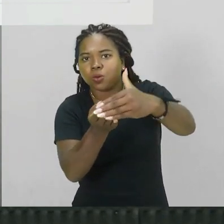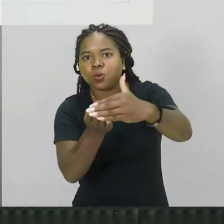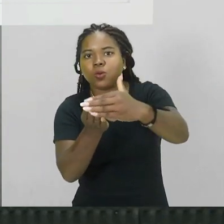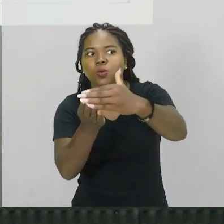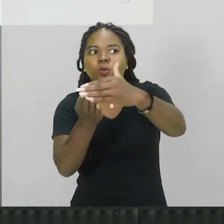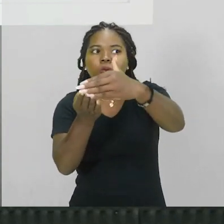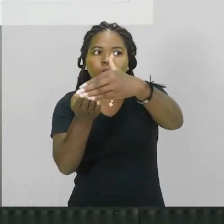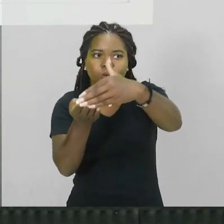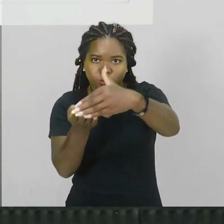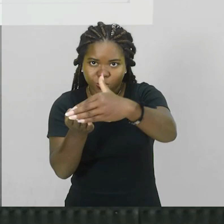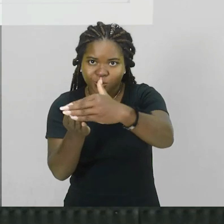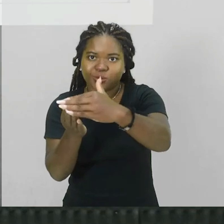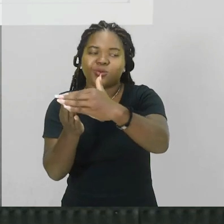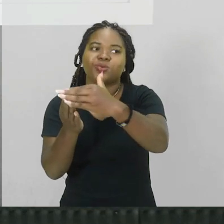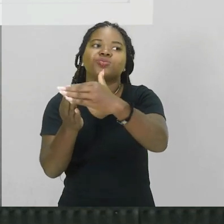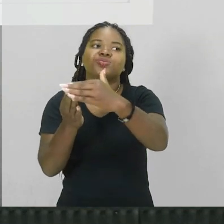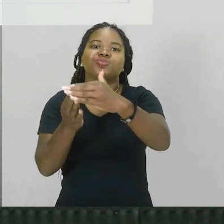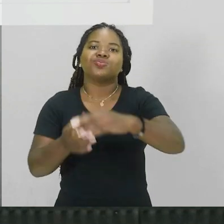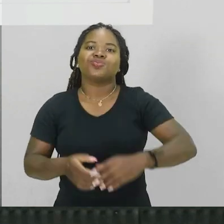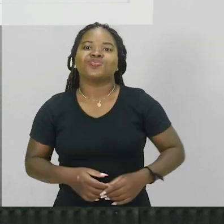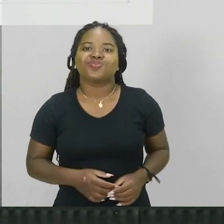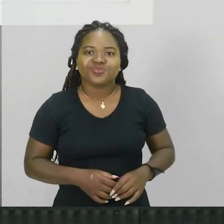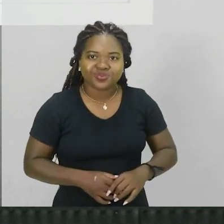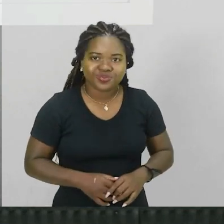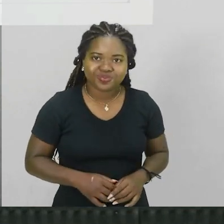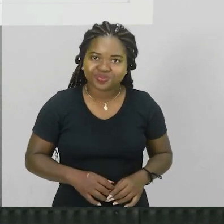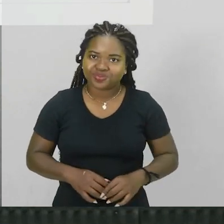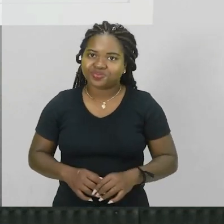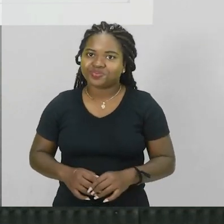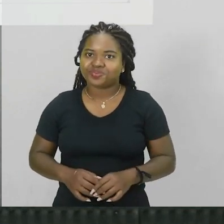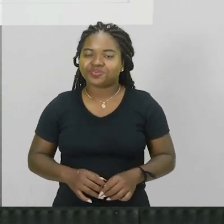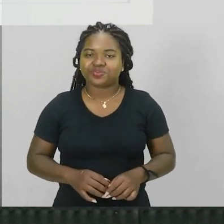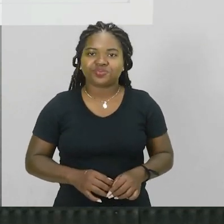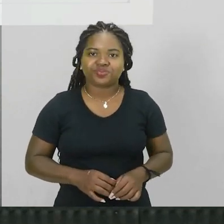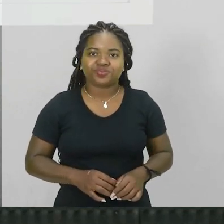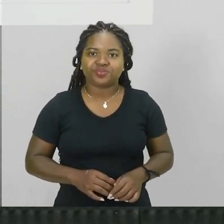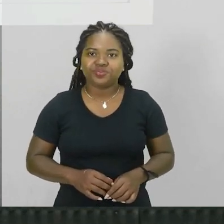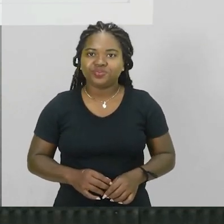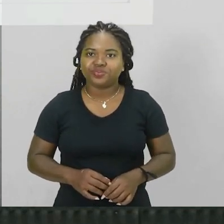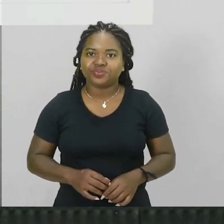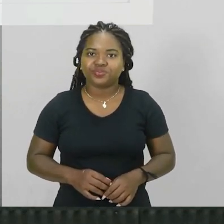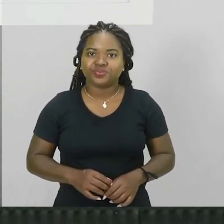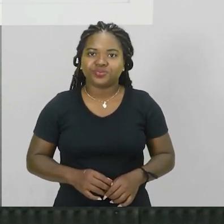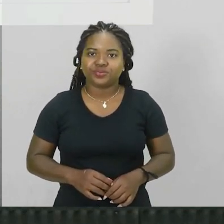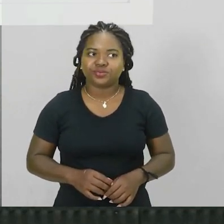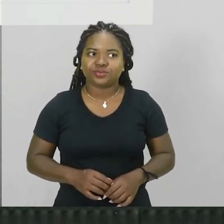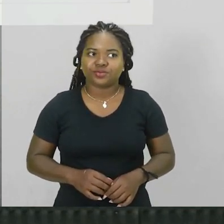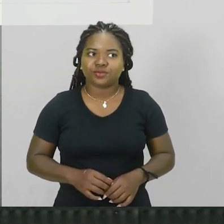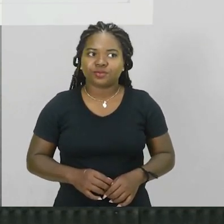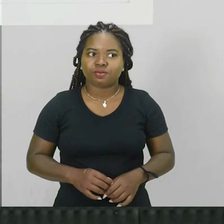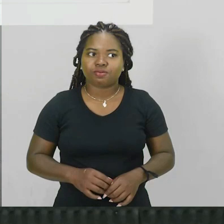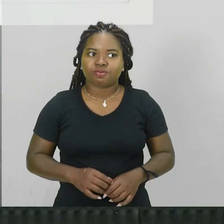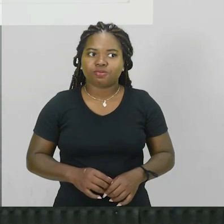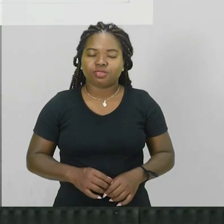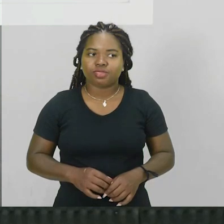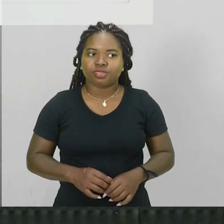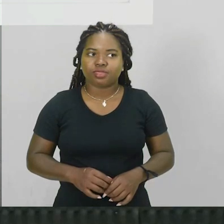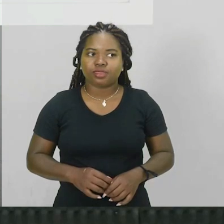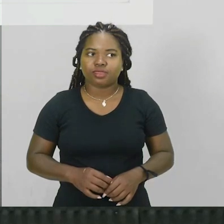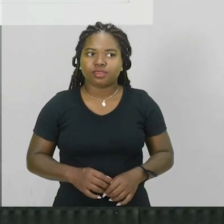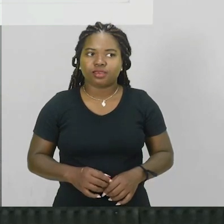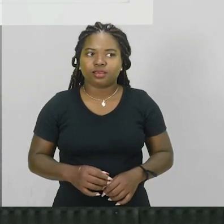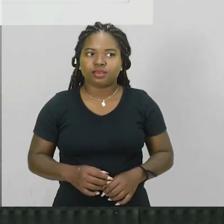né, aqui da linha do horizonte, certo? Então, se percebia,